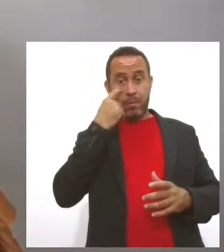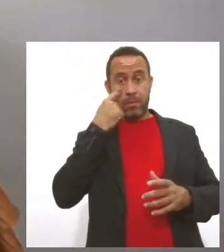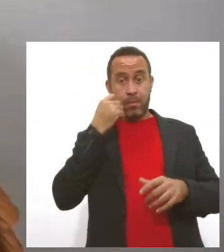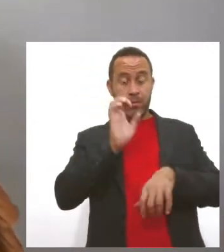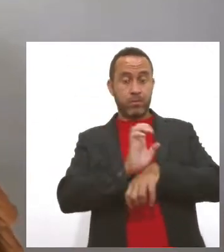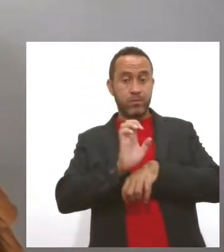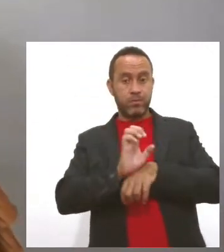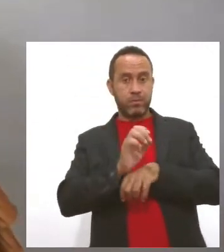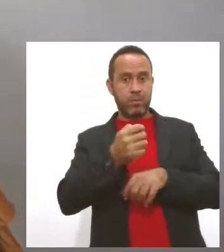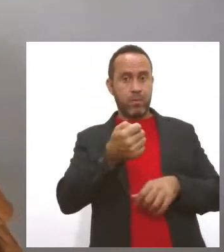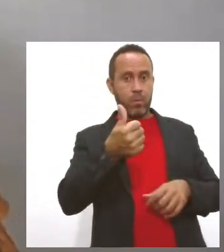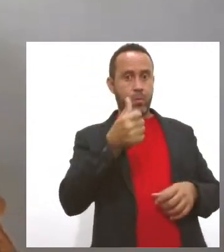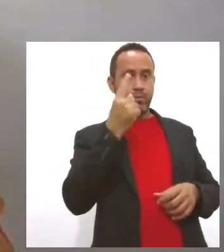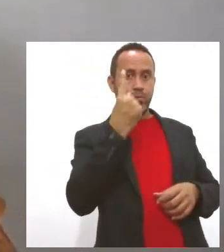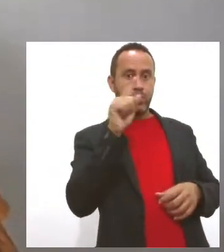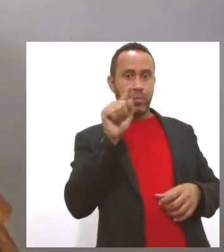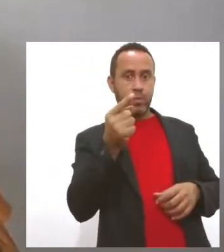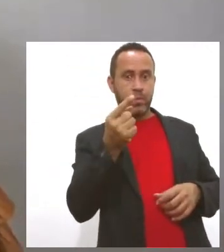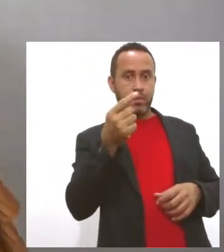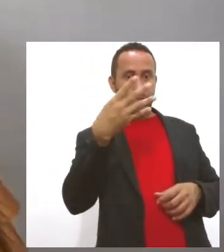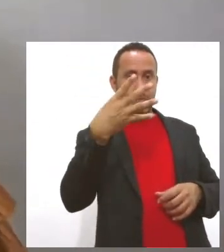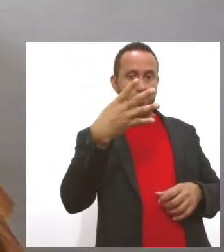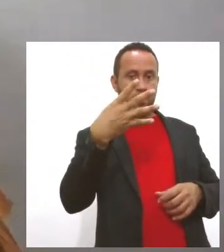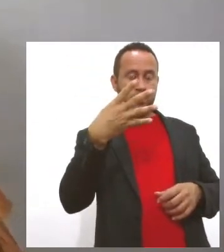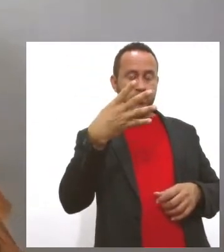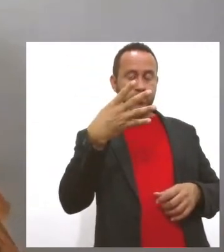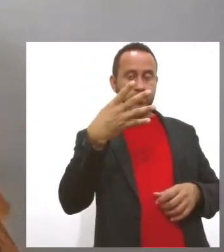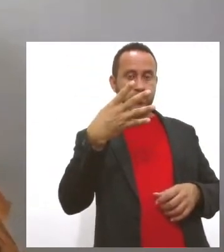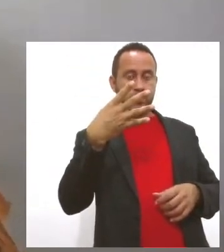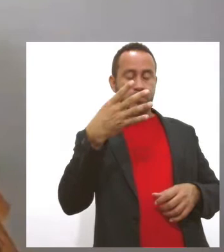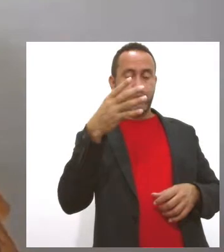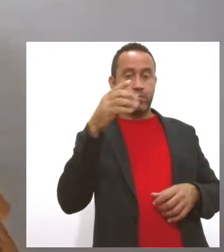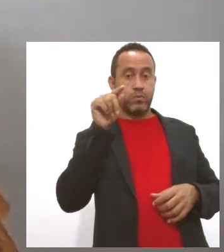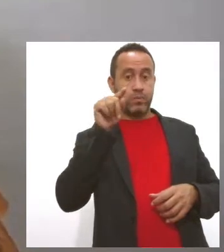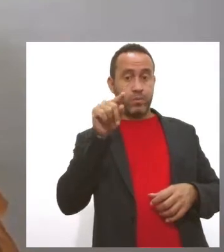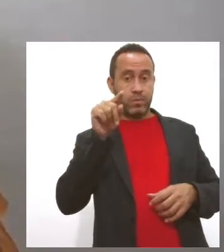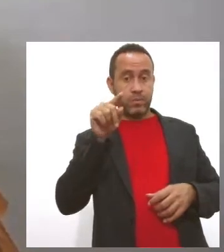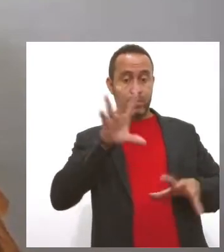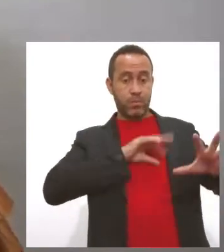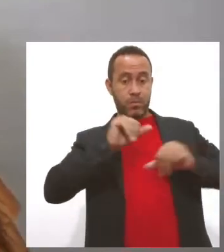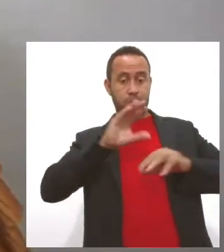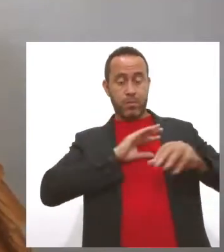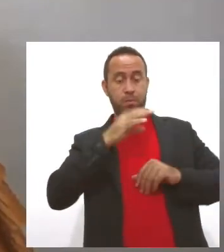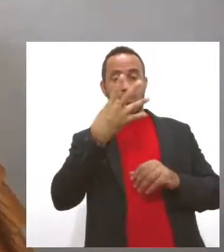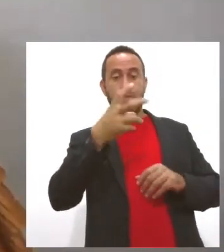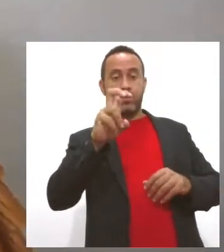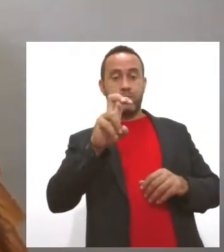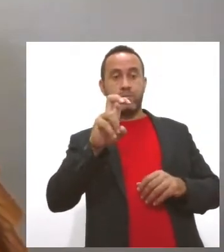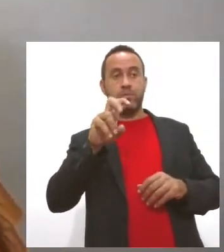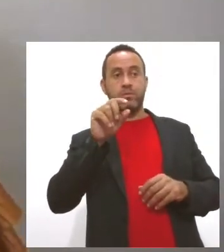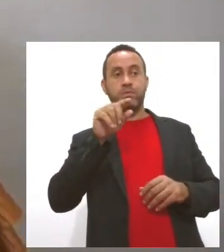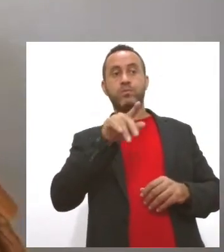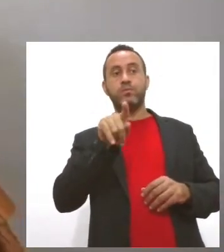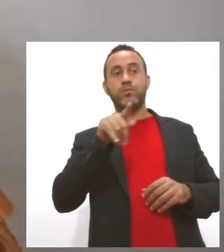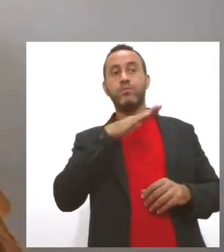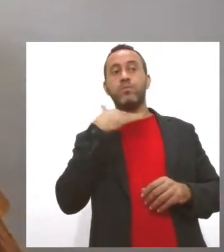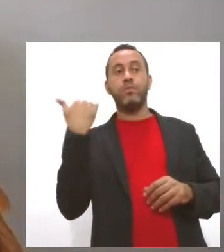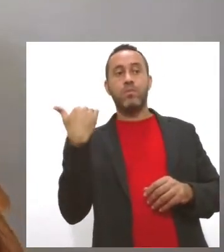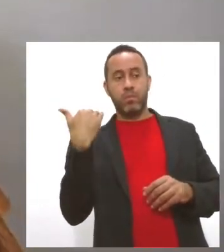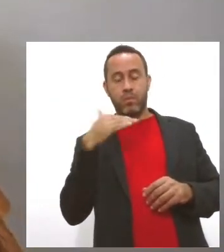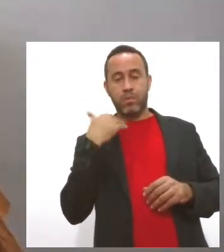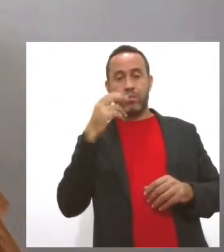registrou quase 1 milhão e 400 mil casos e cerca de 45 mortes. Houve um aumento de 54